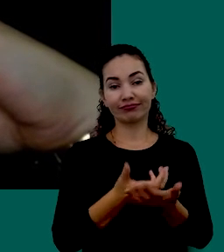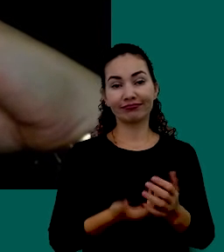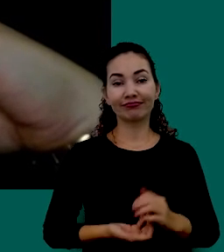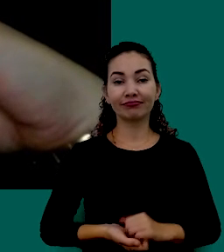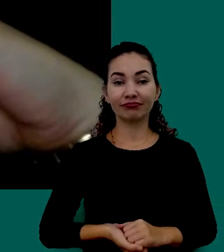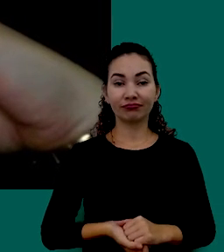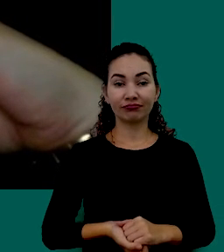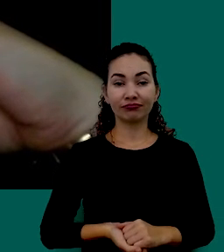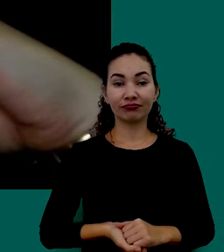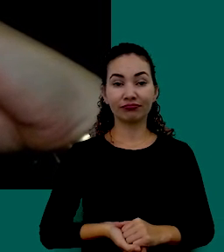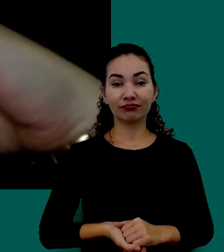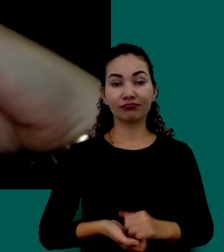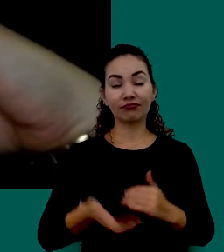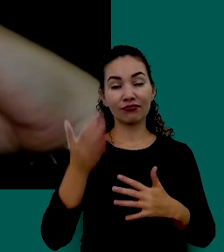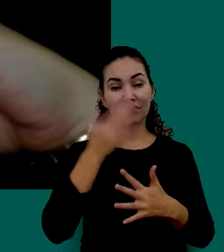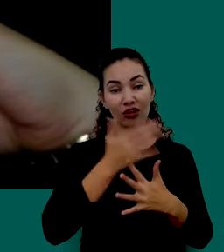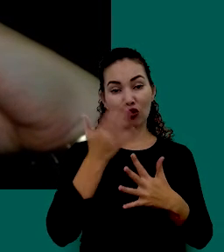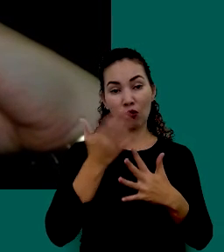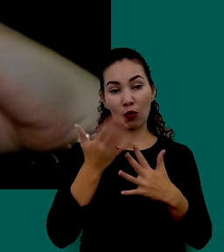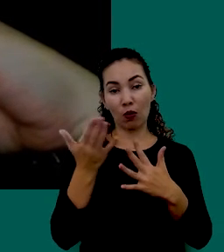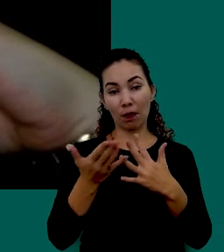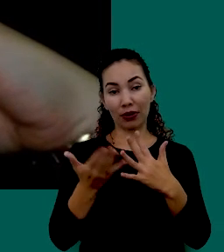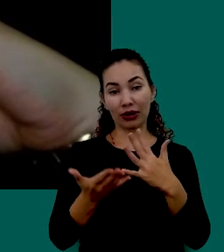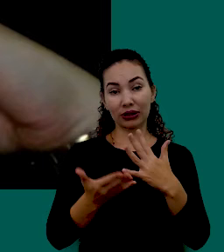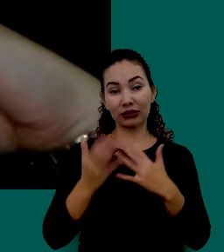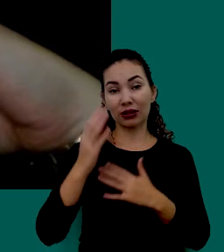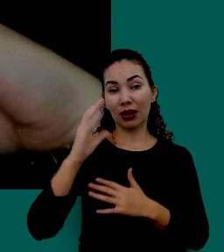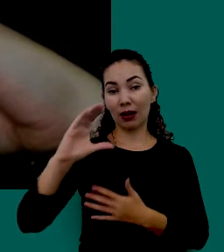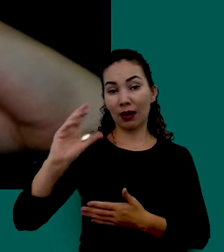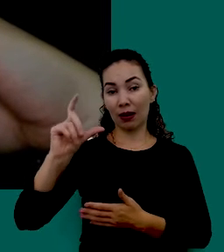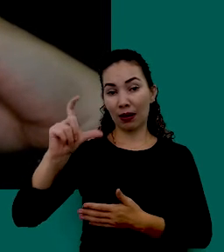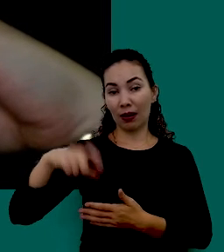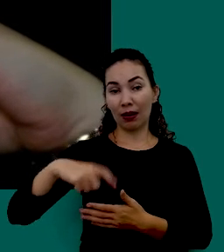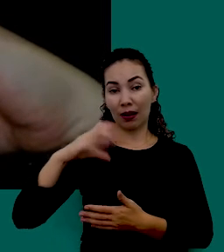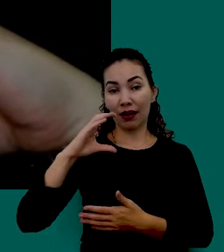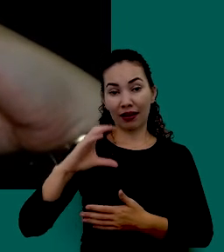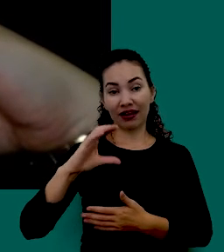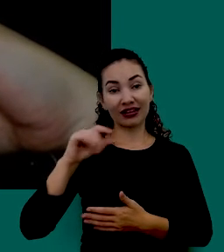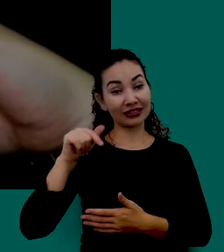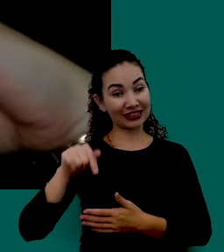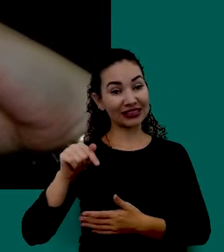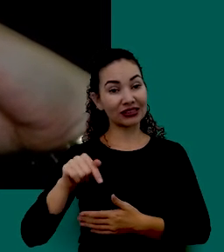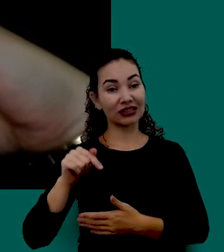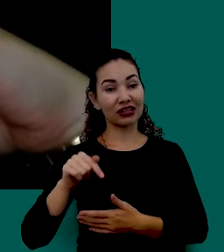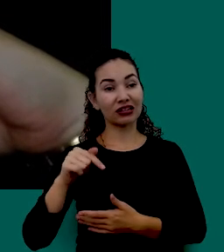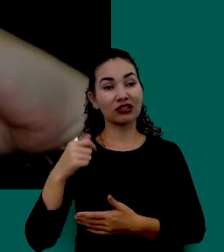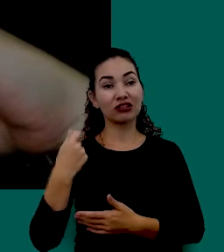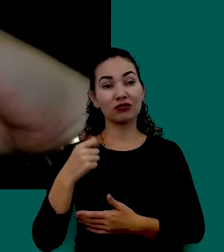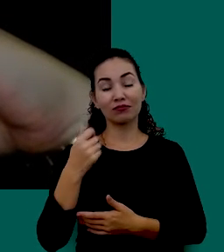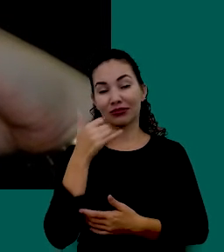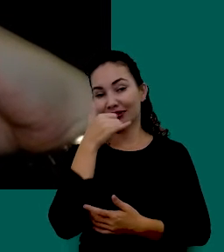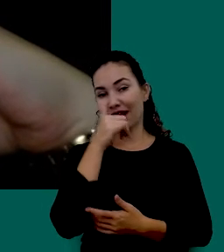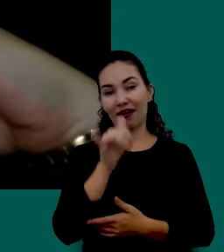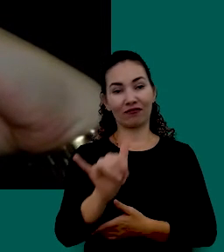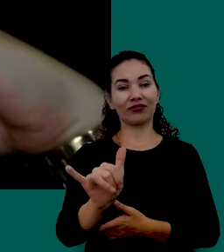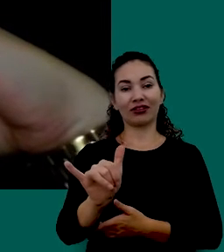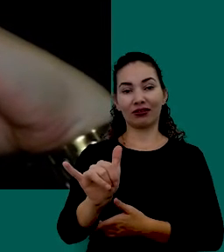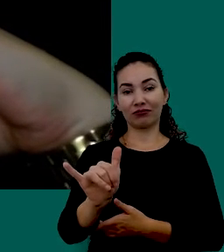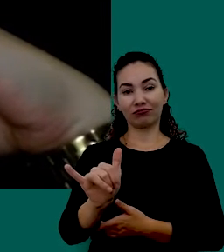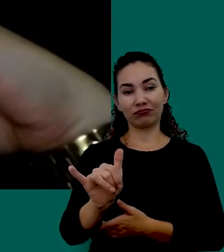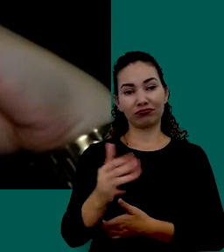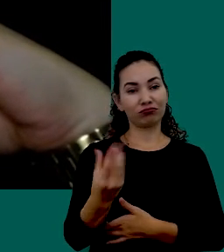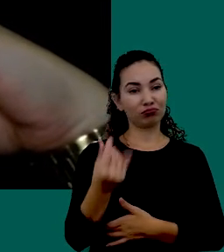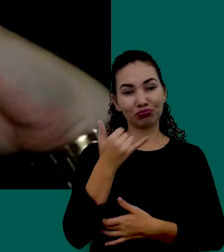O Parcelamento Da Fatura Do Cartão Por Sua Vez Ele Deve Ser Evitado O